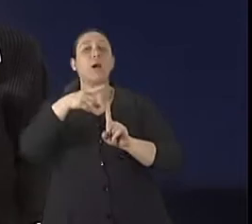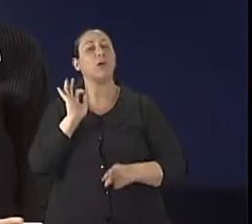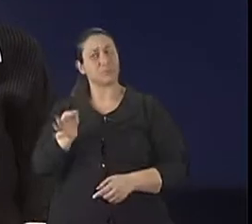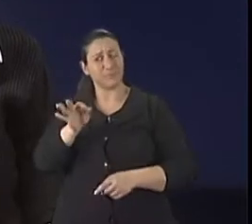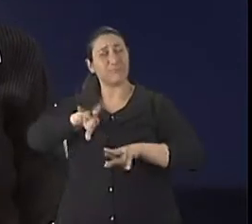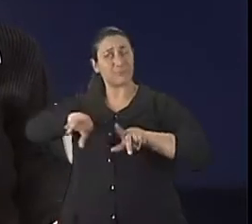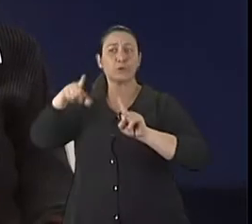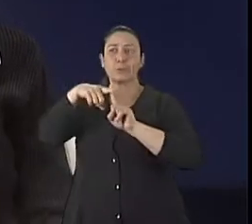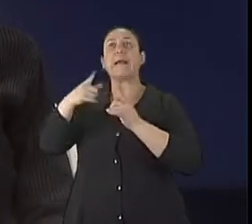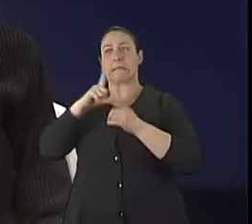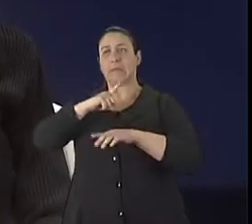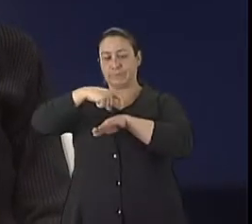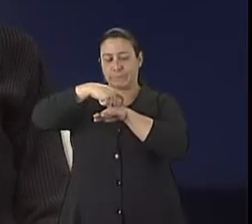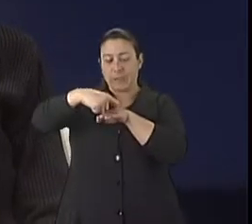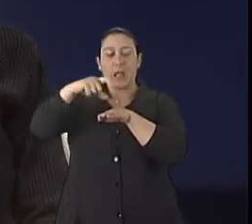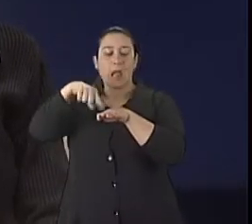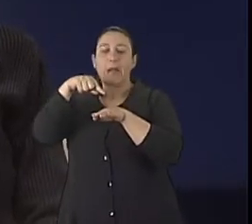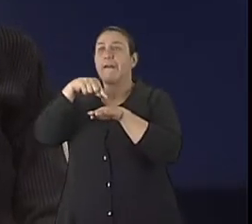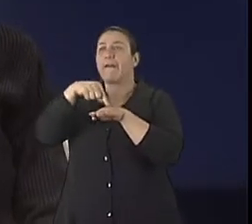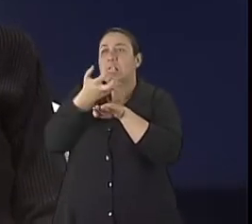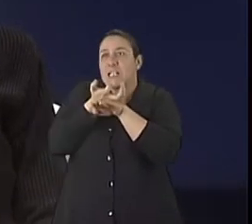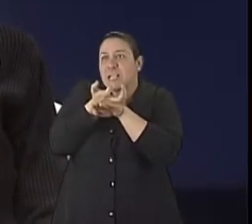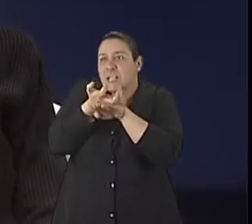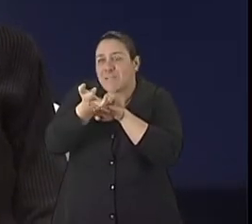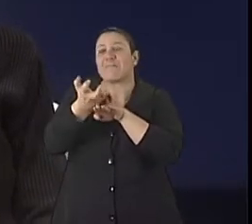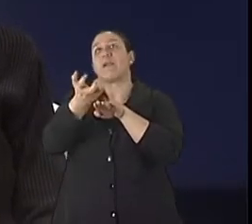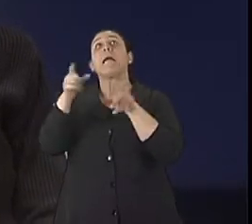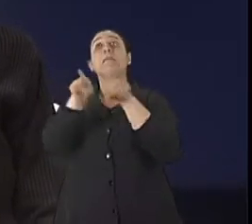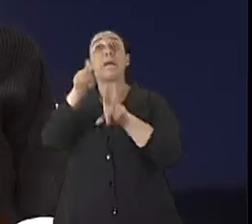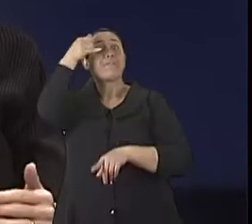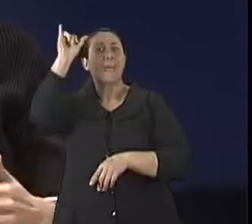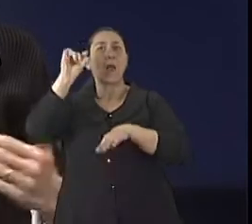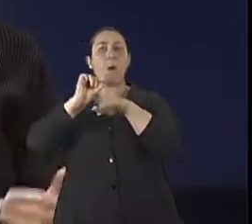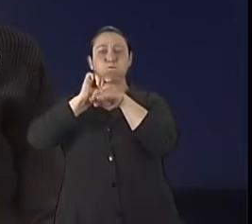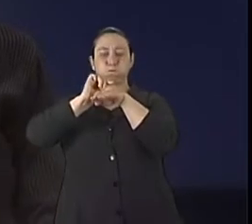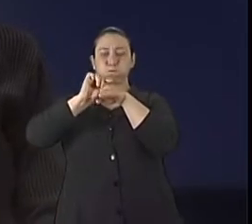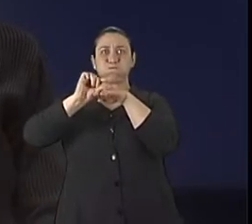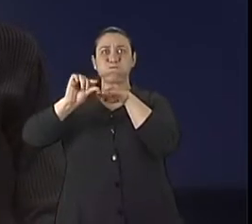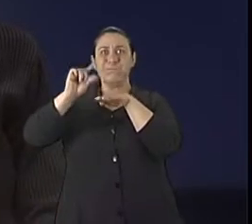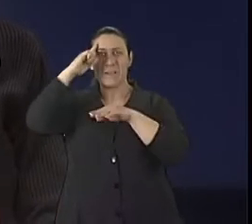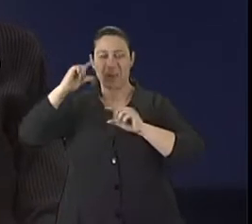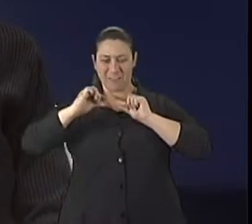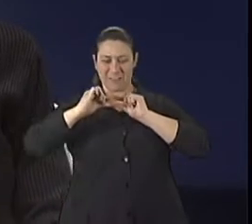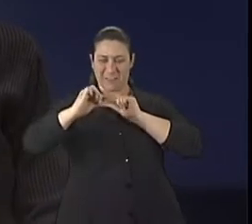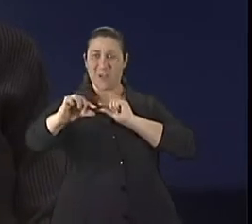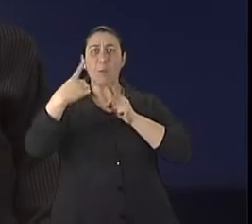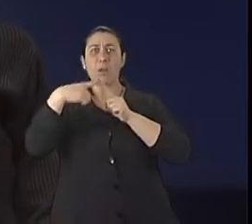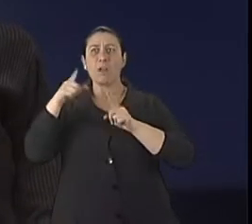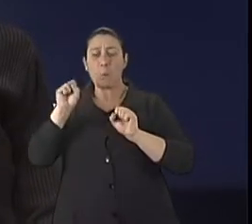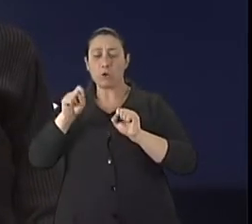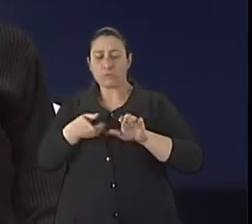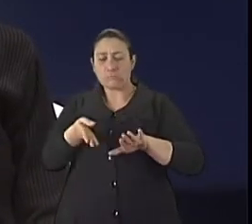Existem antiderrapantes, né? O importante é não usar tapetes altos, né? Porque os tapetes altos, realmente a gente pode tropeçar neles, eles podem dobrar, né?